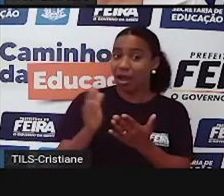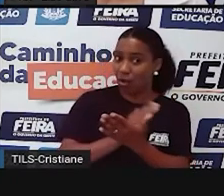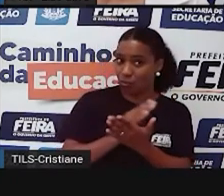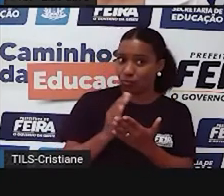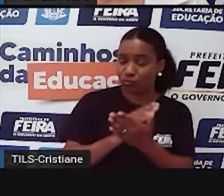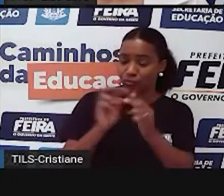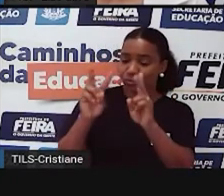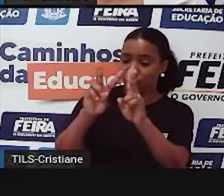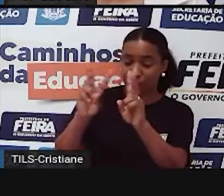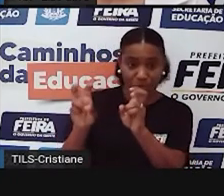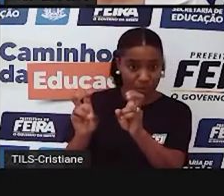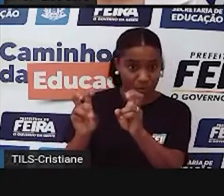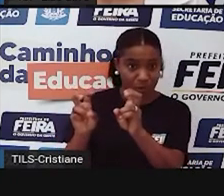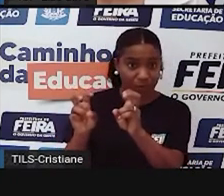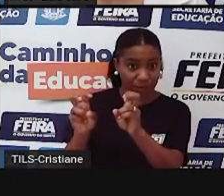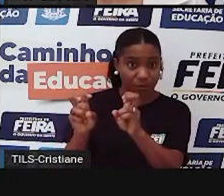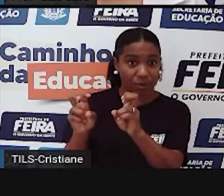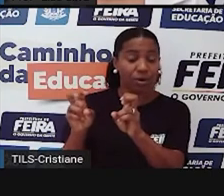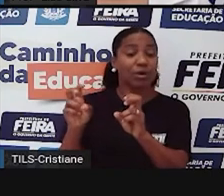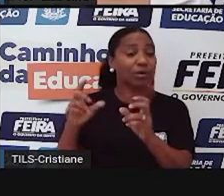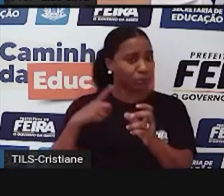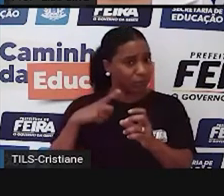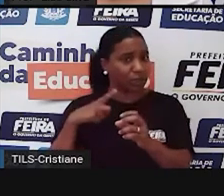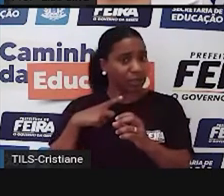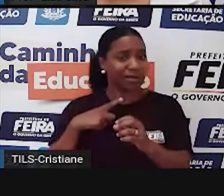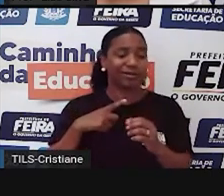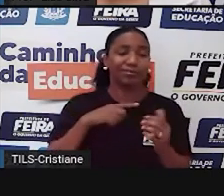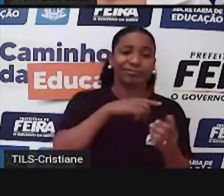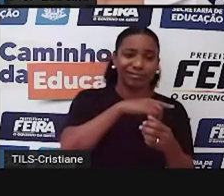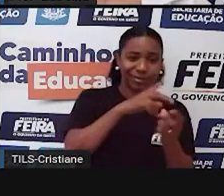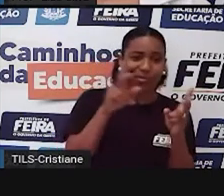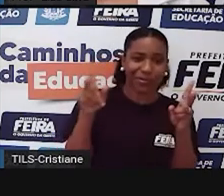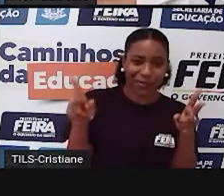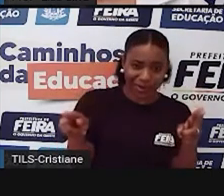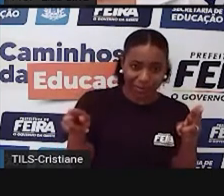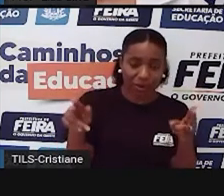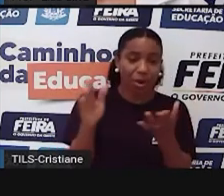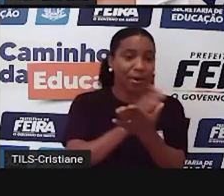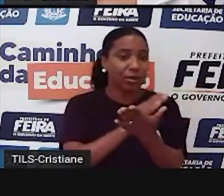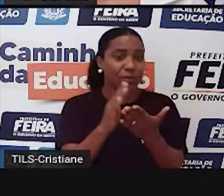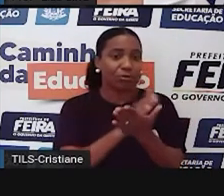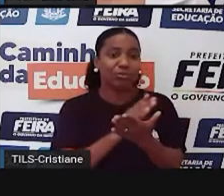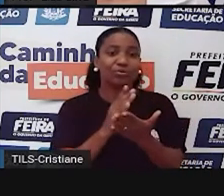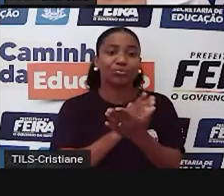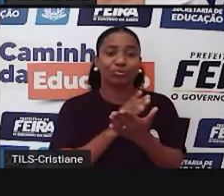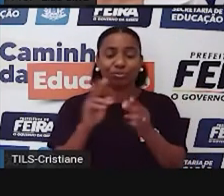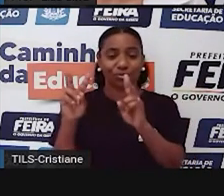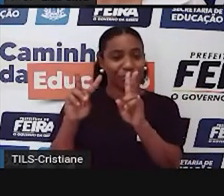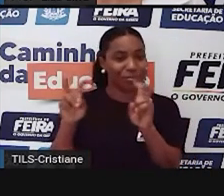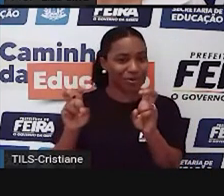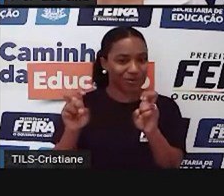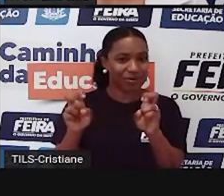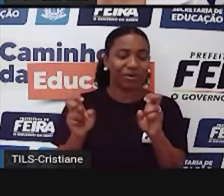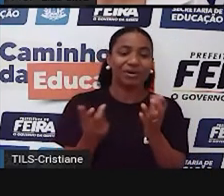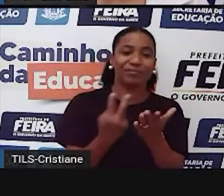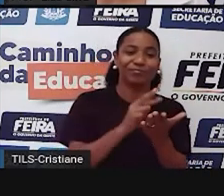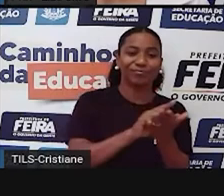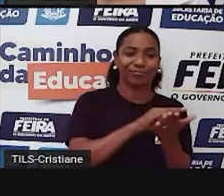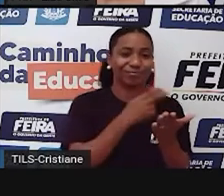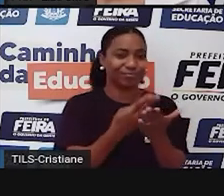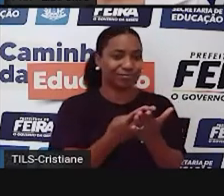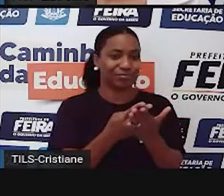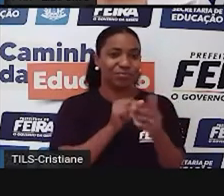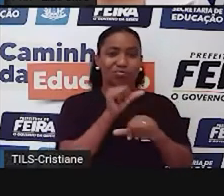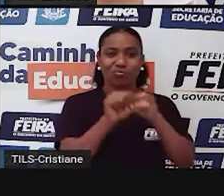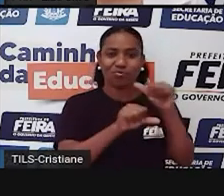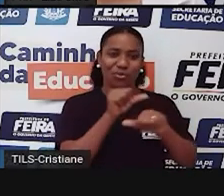provérbios são traduzidos literalmente, ou seja, ao pé da luta. Já outros, que relacionam pelo sentido que comunica.